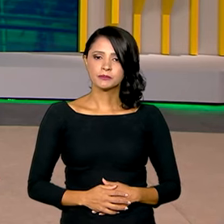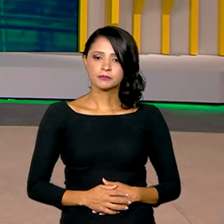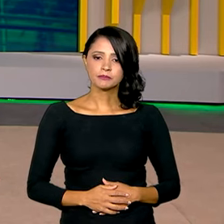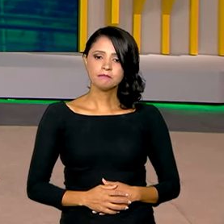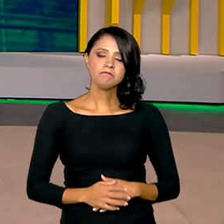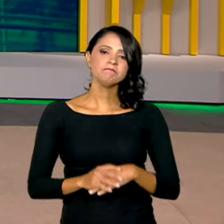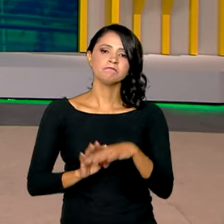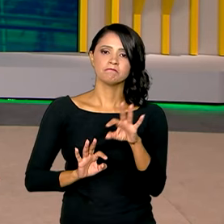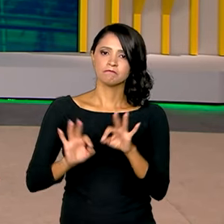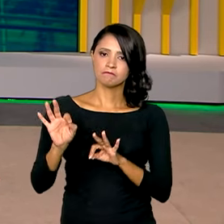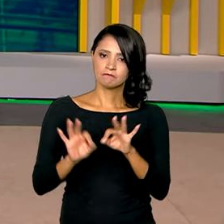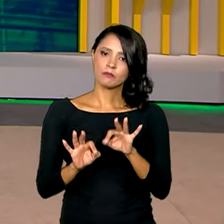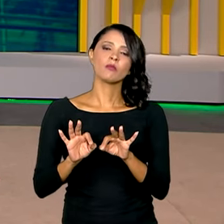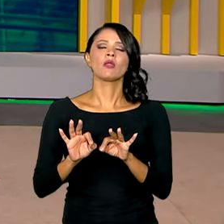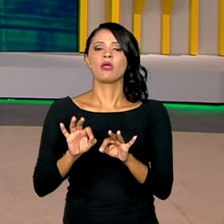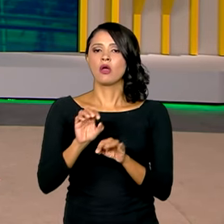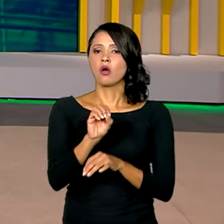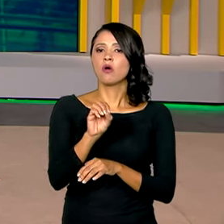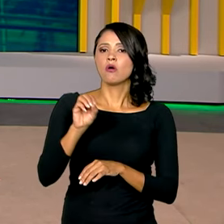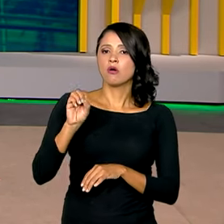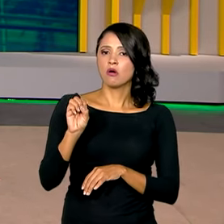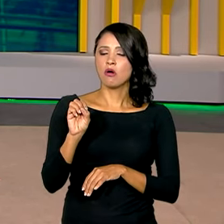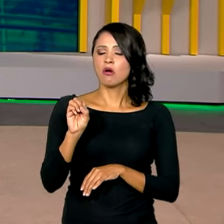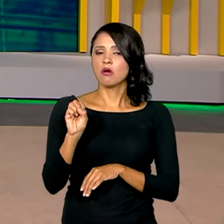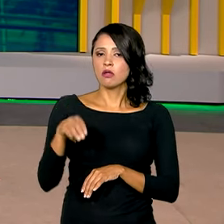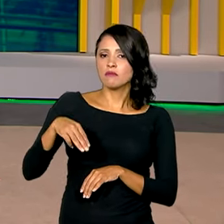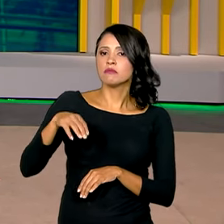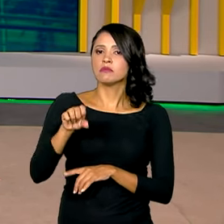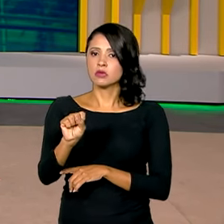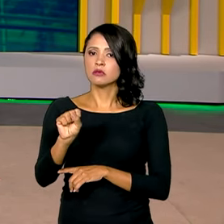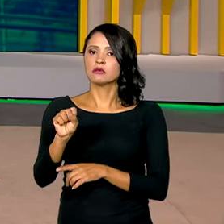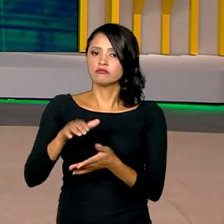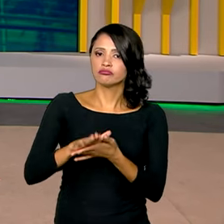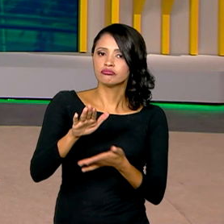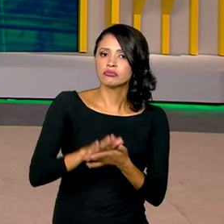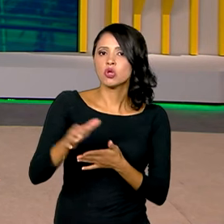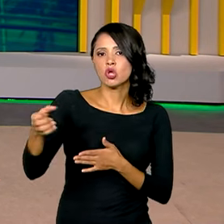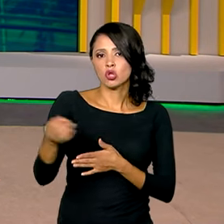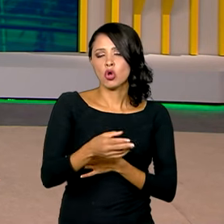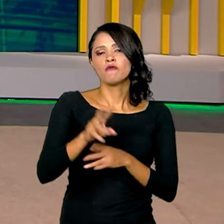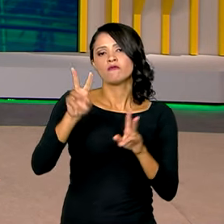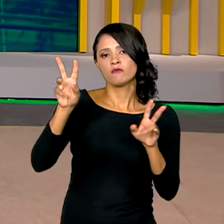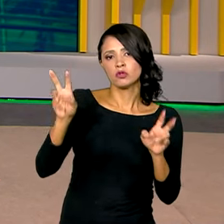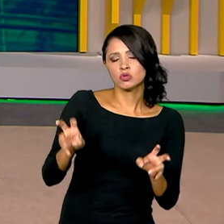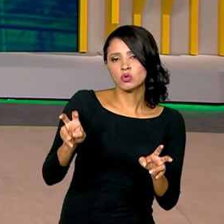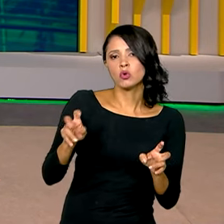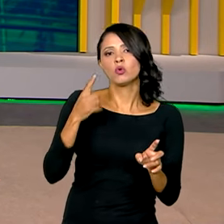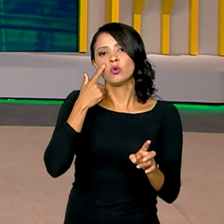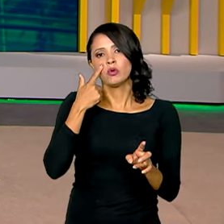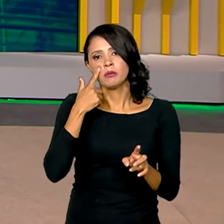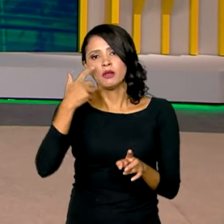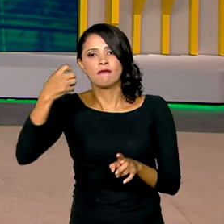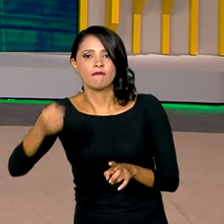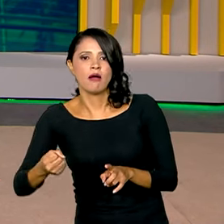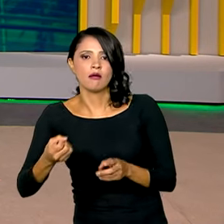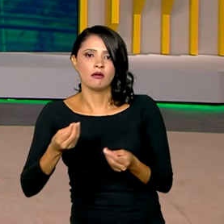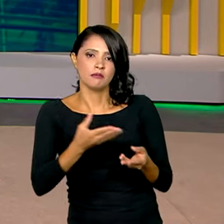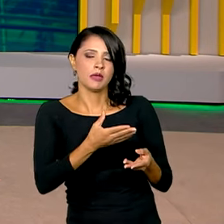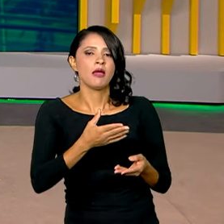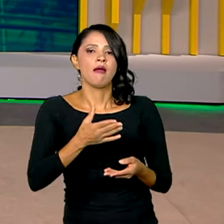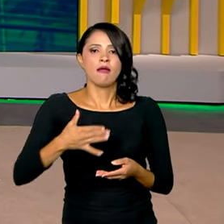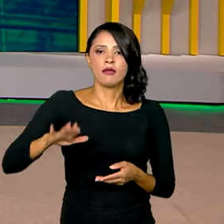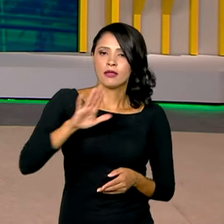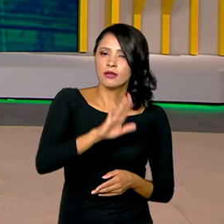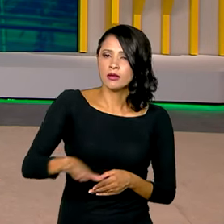A Organização Mundial da Saúde publicou uma nova diretriz sobre o leite de vaca na alimentação de crianças de